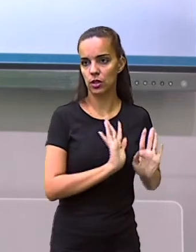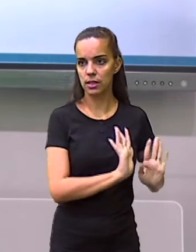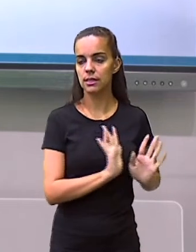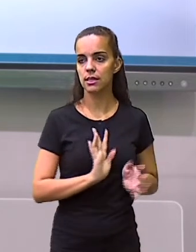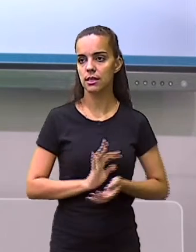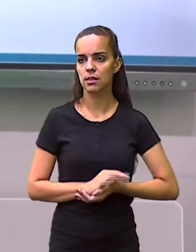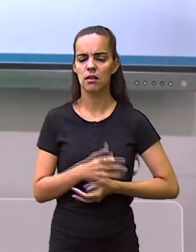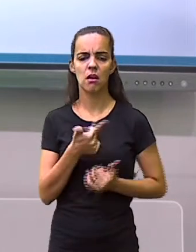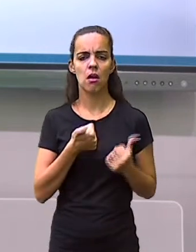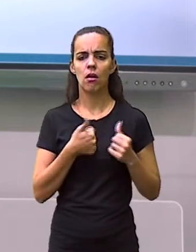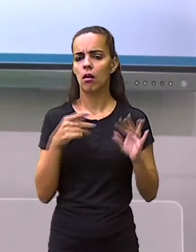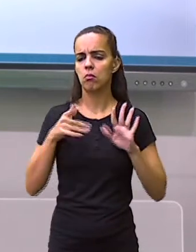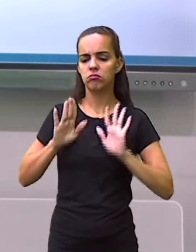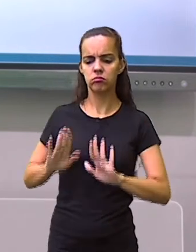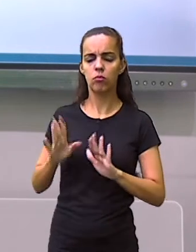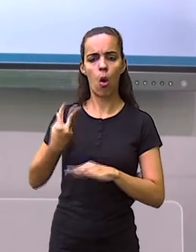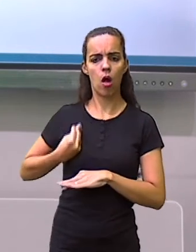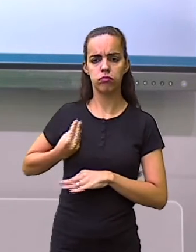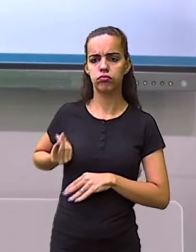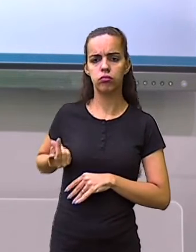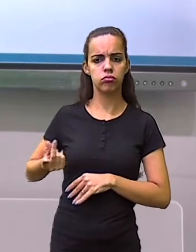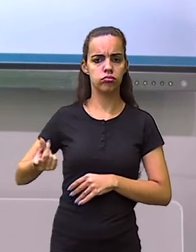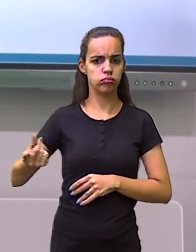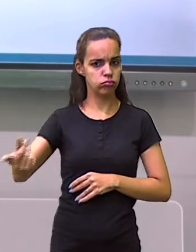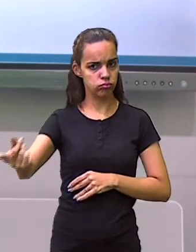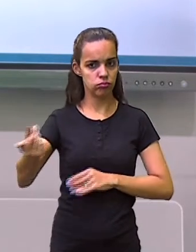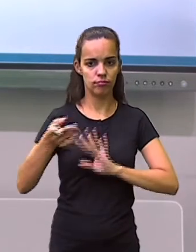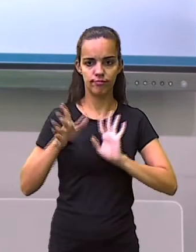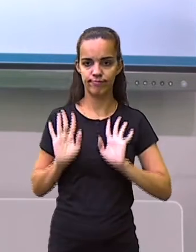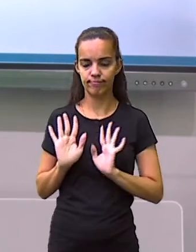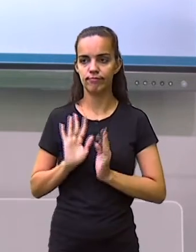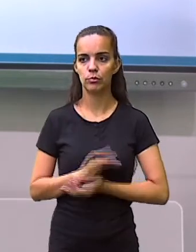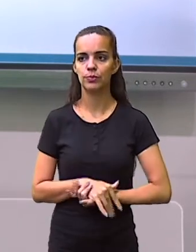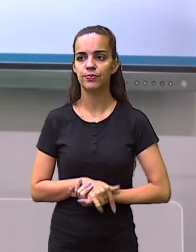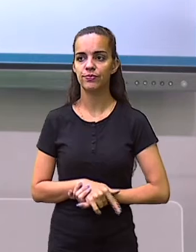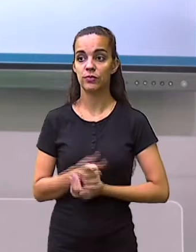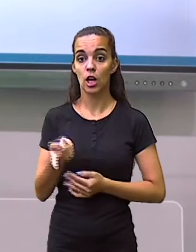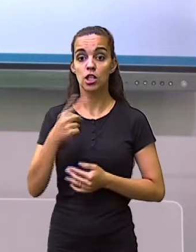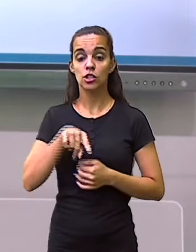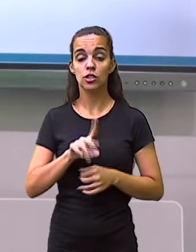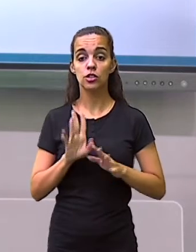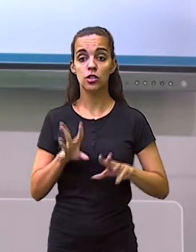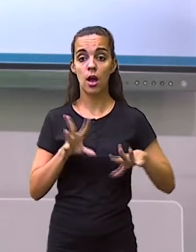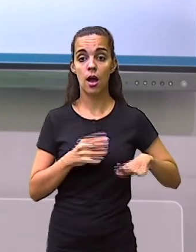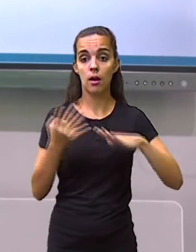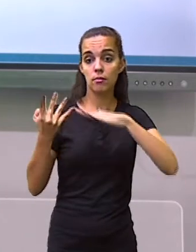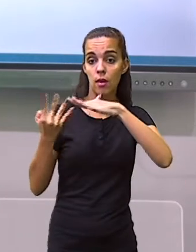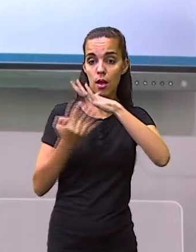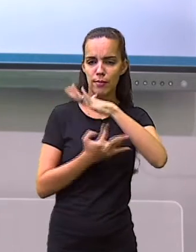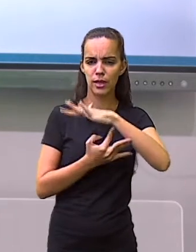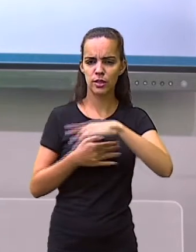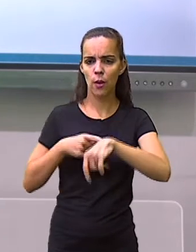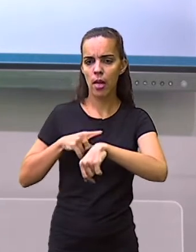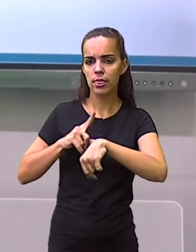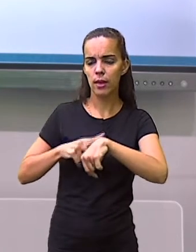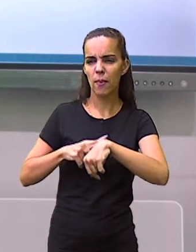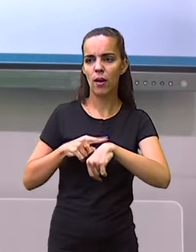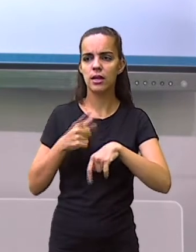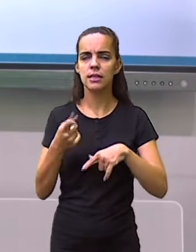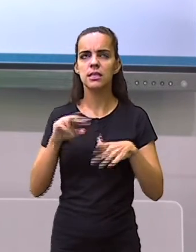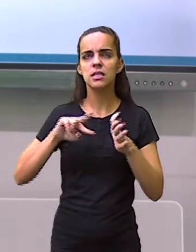curto prazo, ele decide morar em outro país. Já na migração temporária,